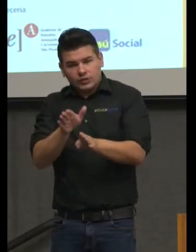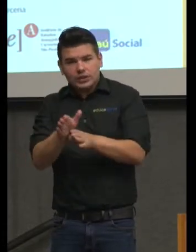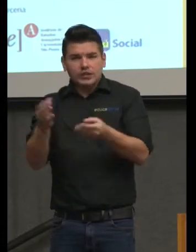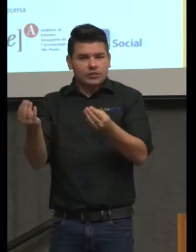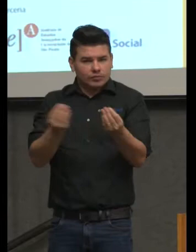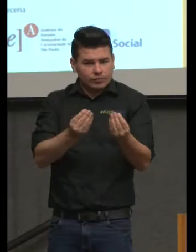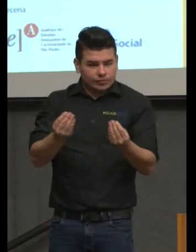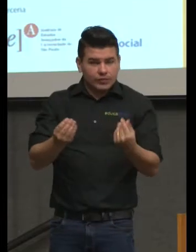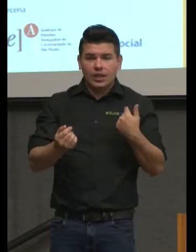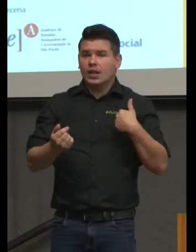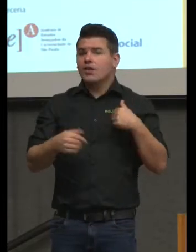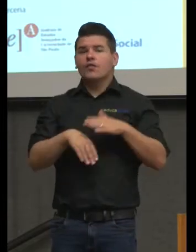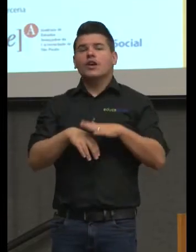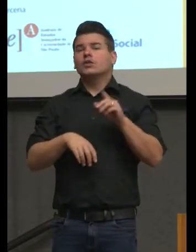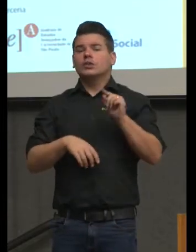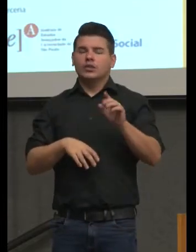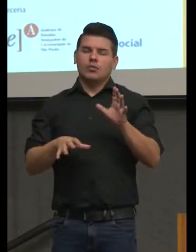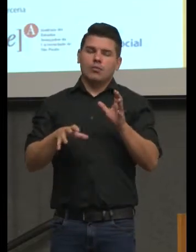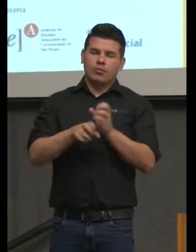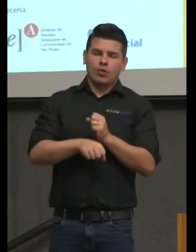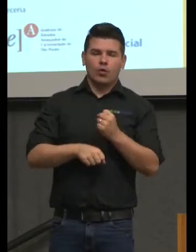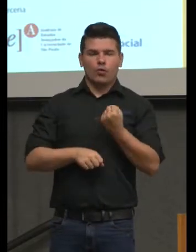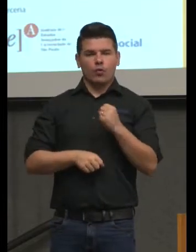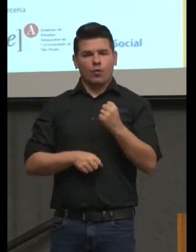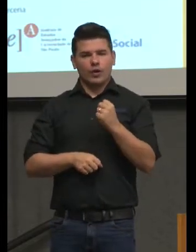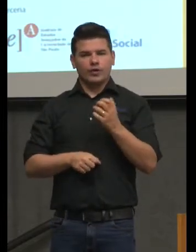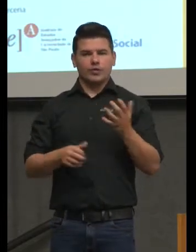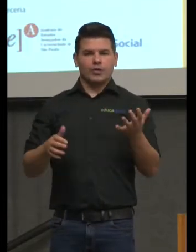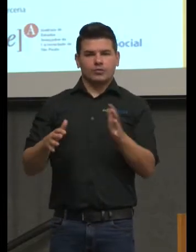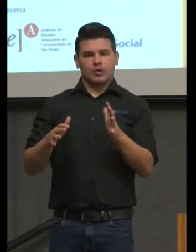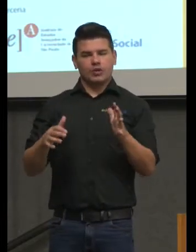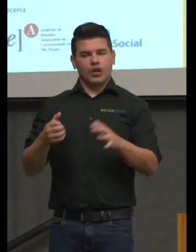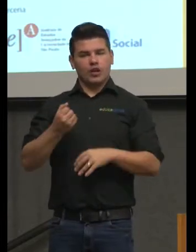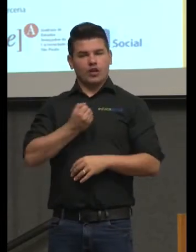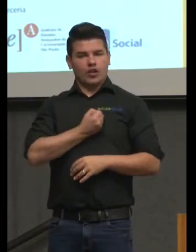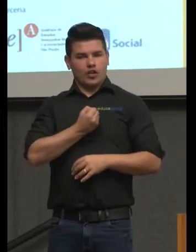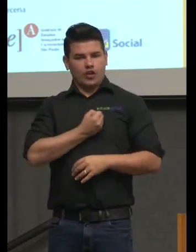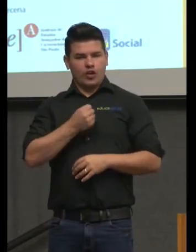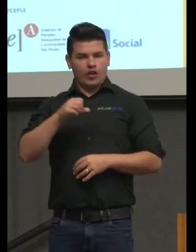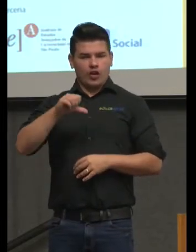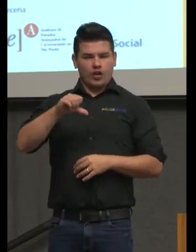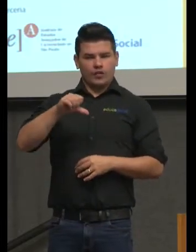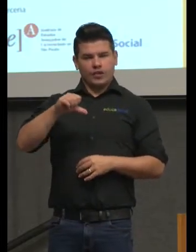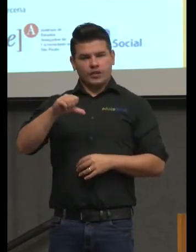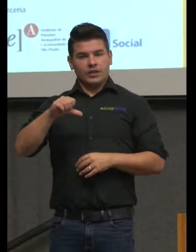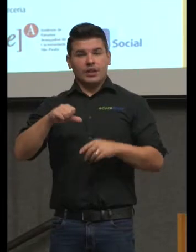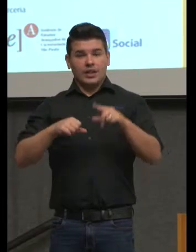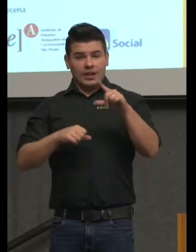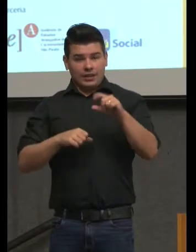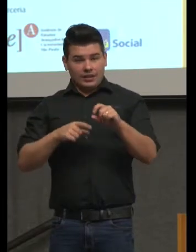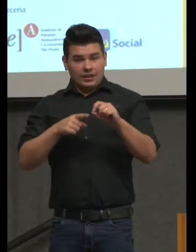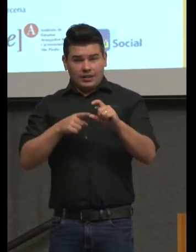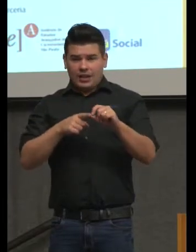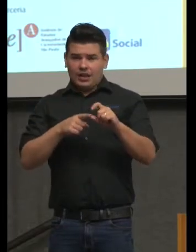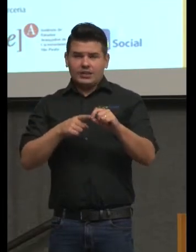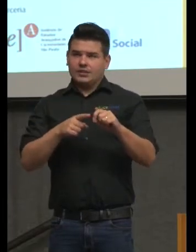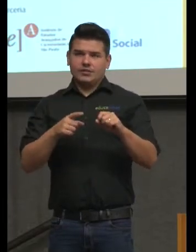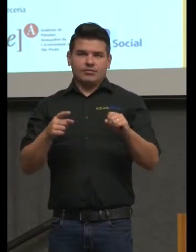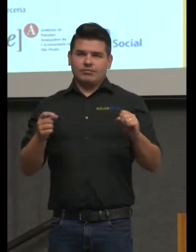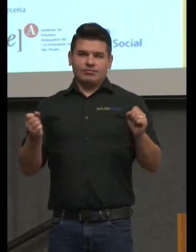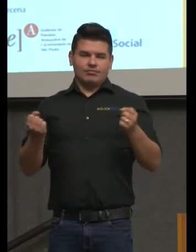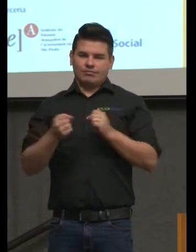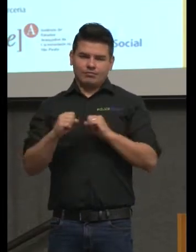geralmente eu deixo que o 8 seja o máximo da nota estabelecida dessa forma 10 é por aclamação quer dizer